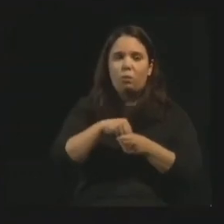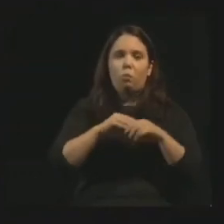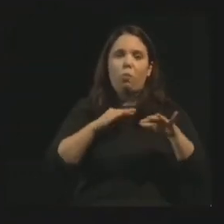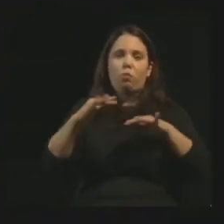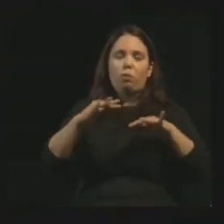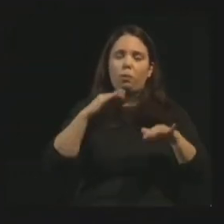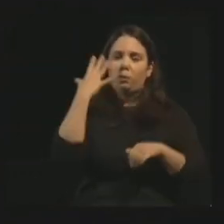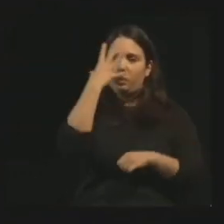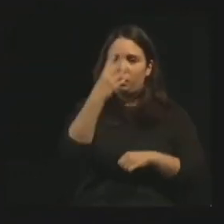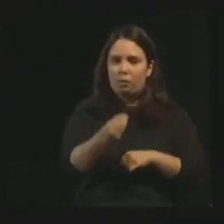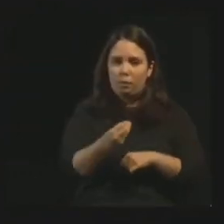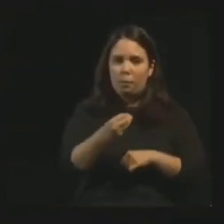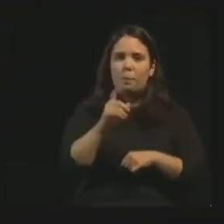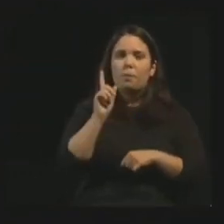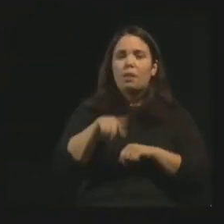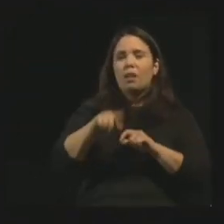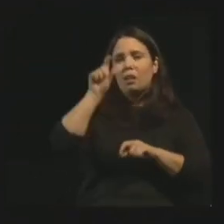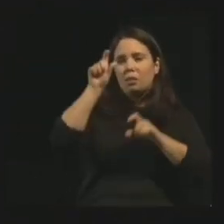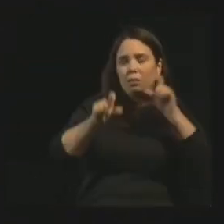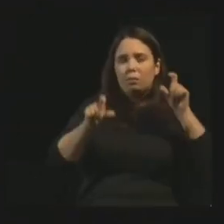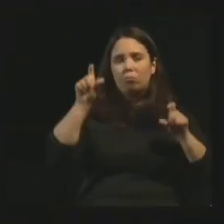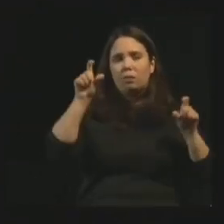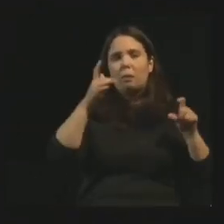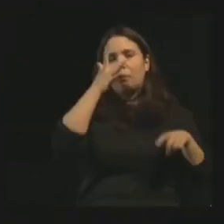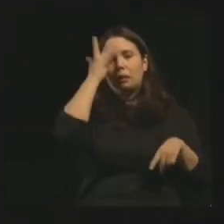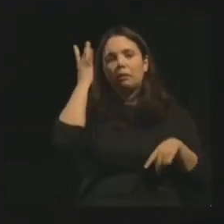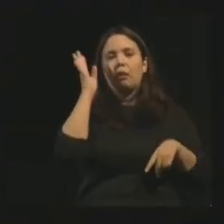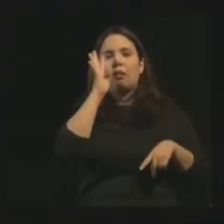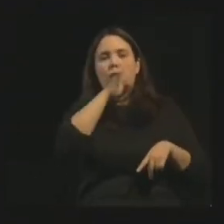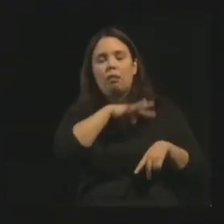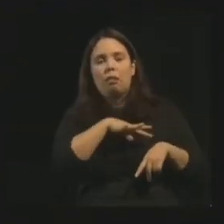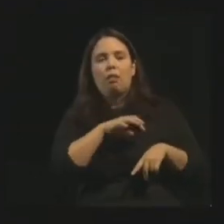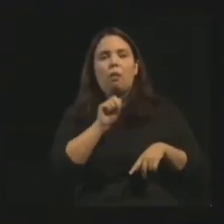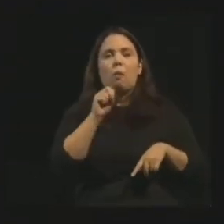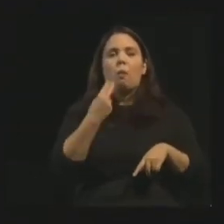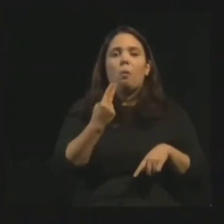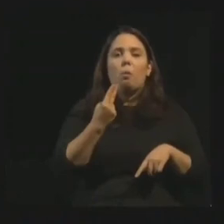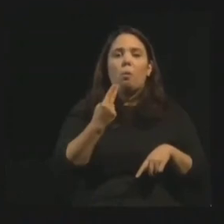São os companheiros inábeis e distraídos, exaltados,